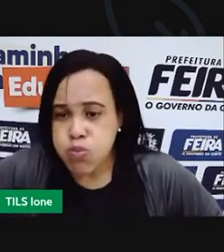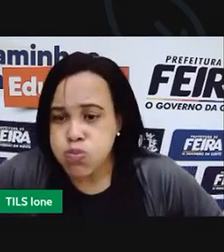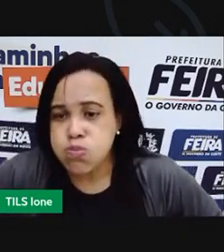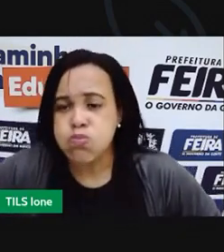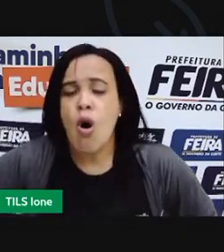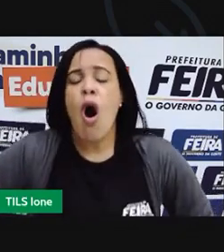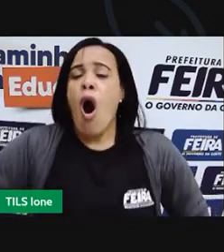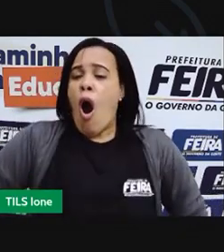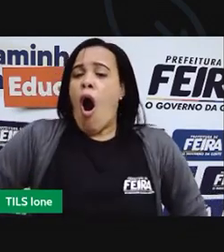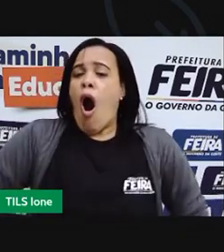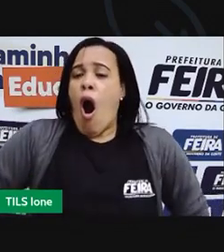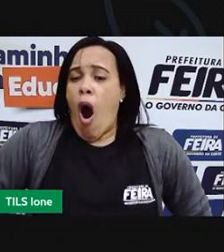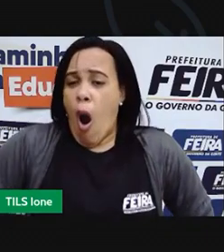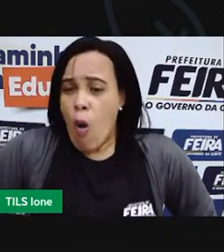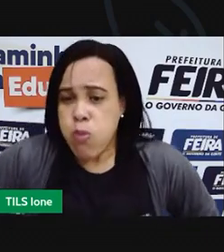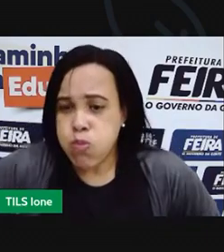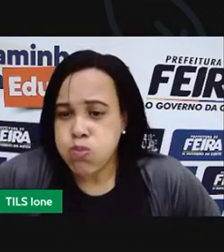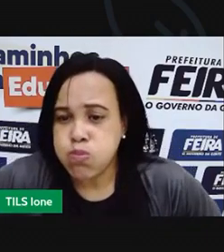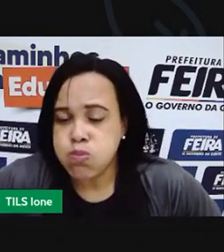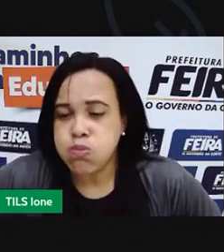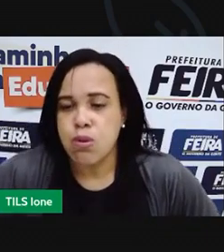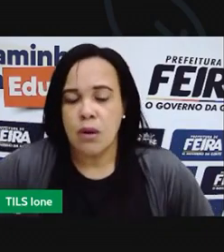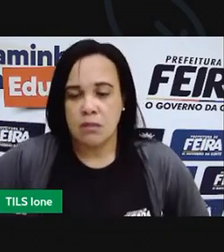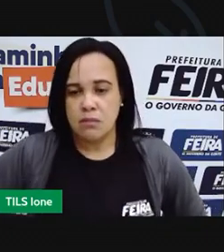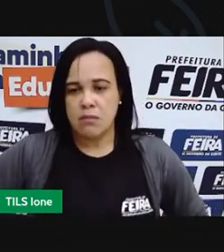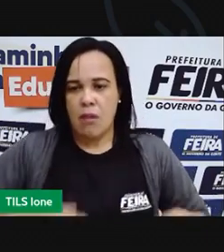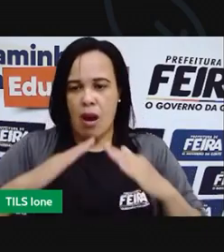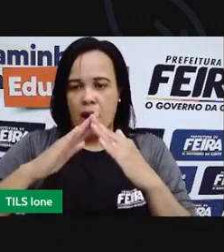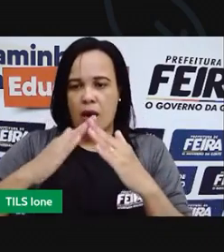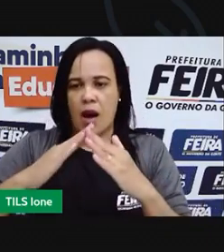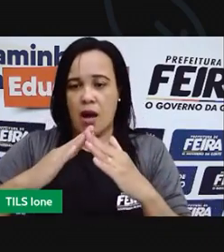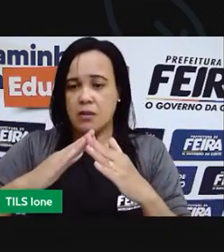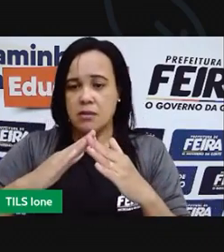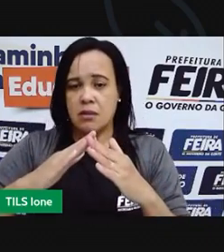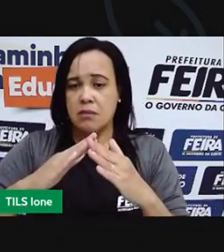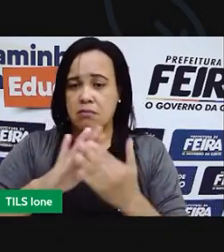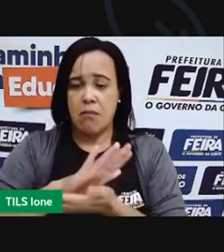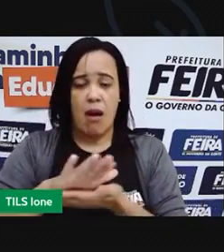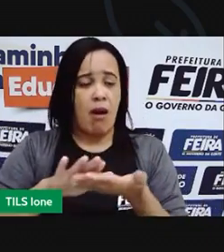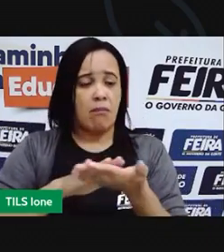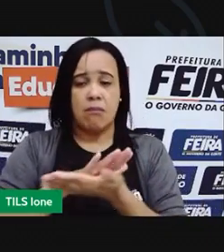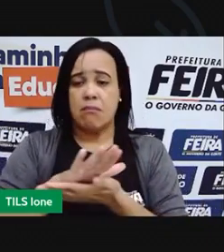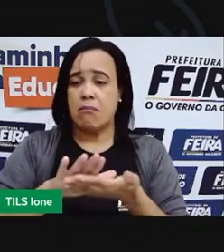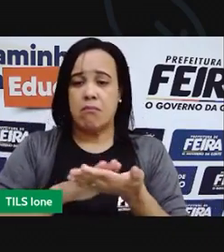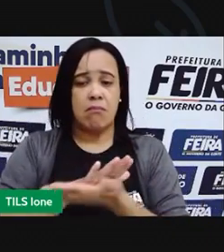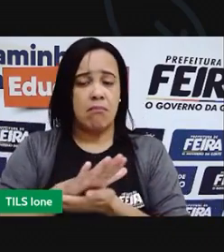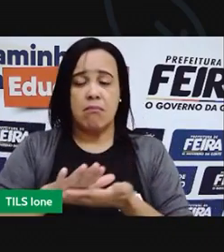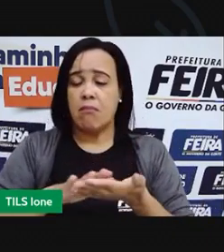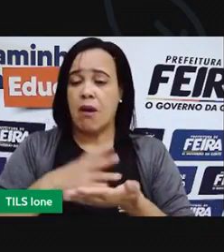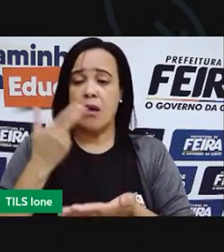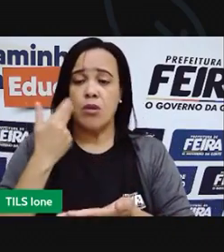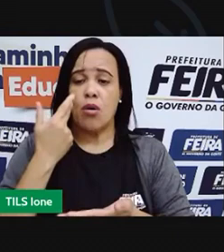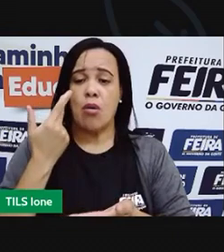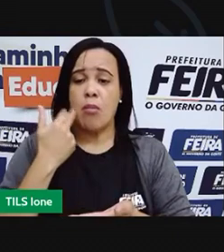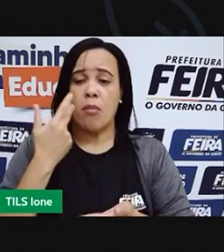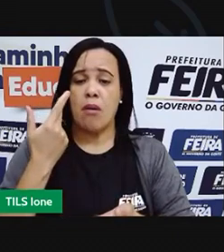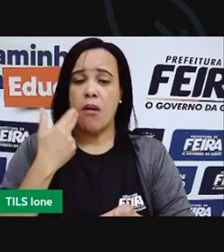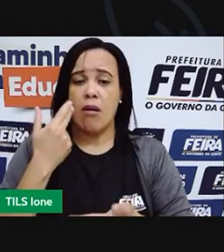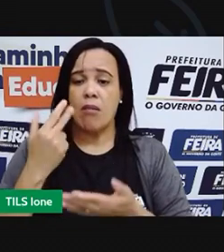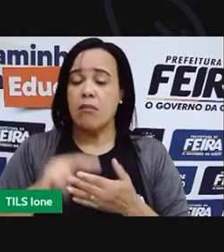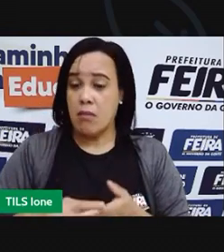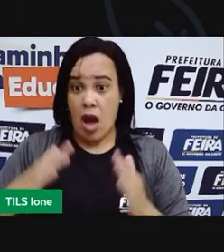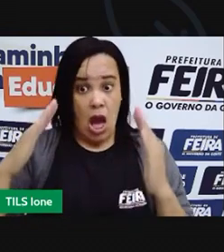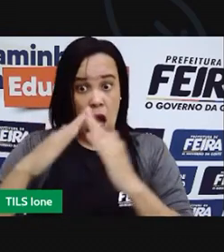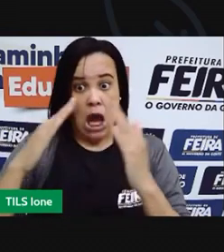Soprando, soprando. E nada. A casa não saiu do lugar. Realmente era uma